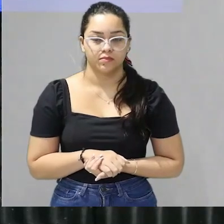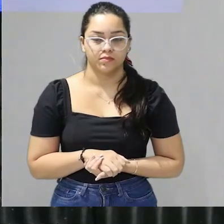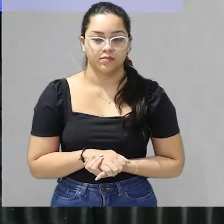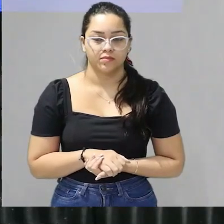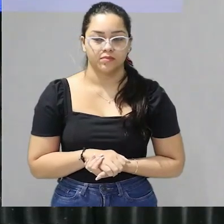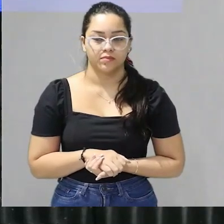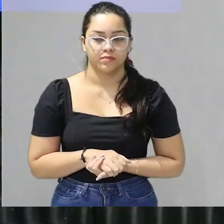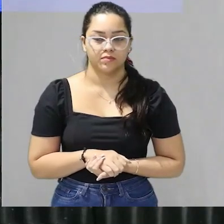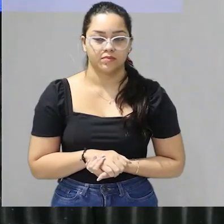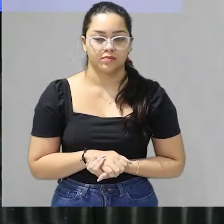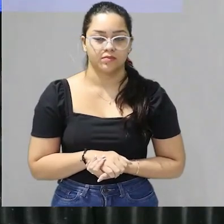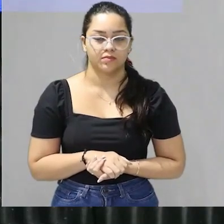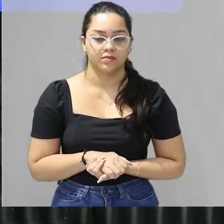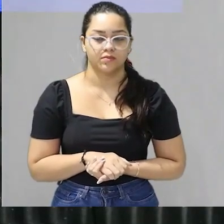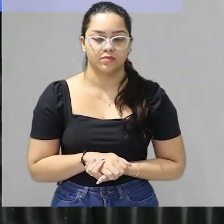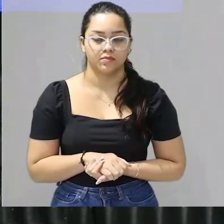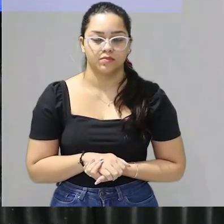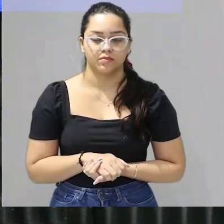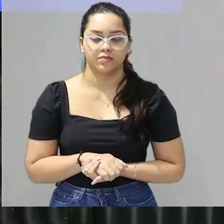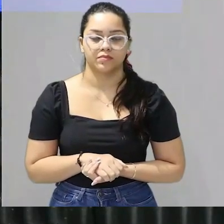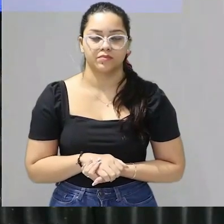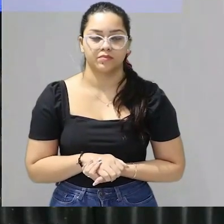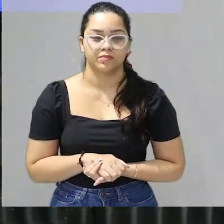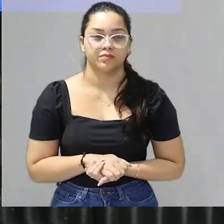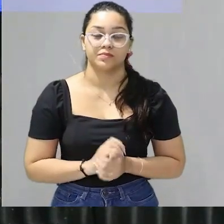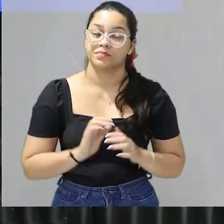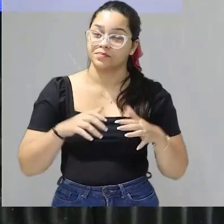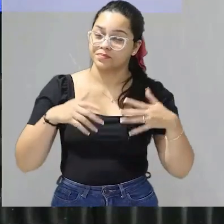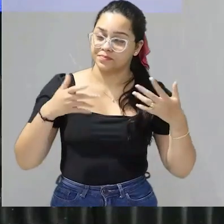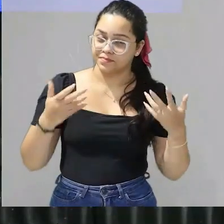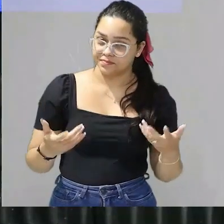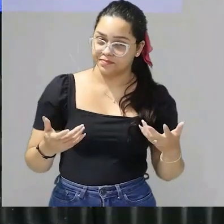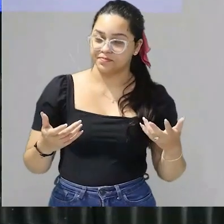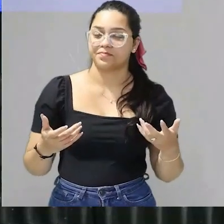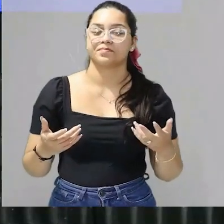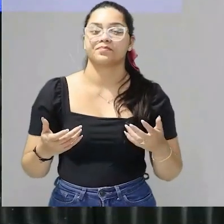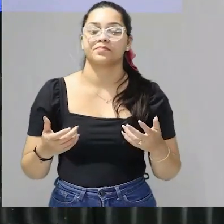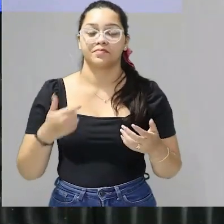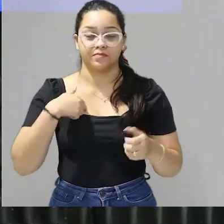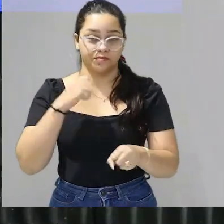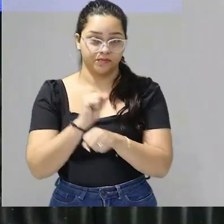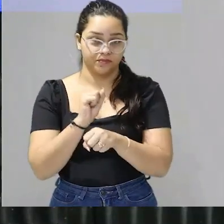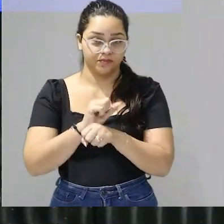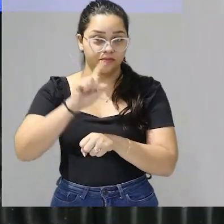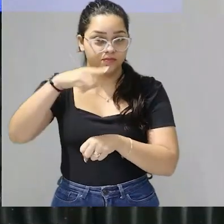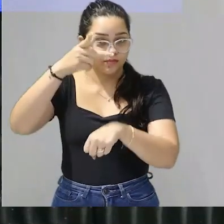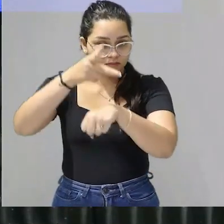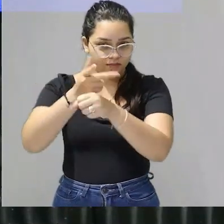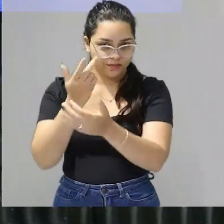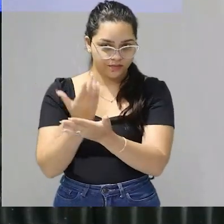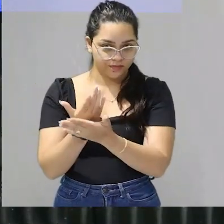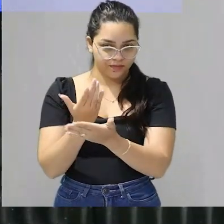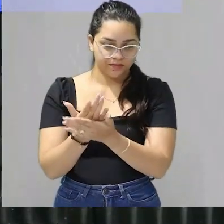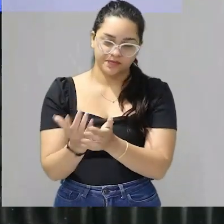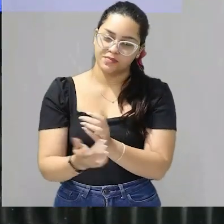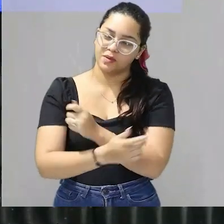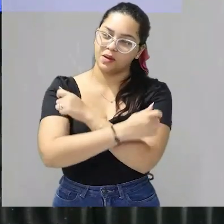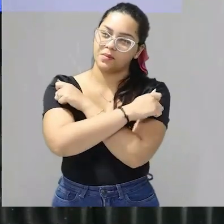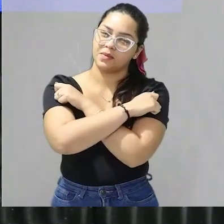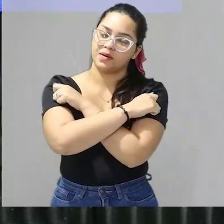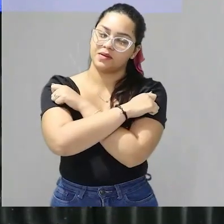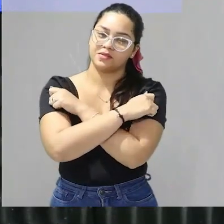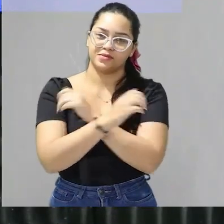combater a intolerância religiosa no Brasil então é isso turma aguardo vocês na próxima aula um grande